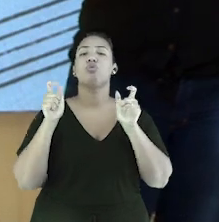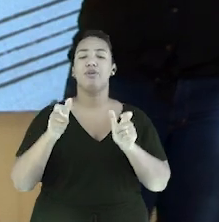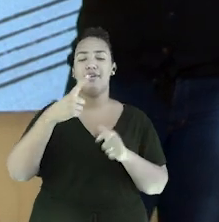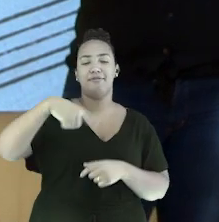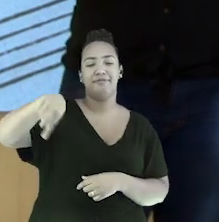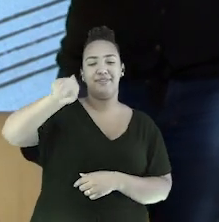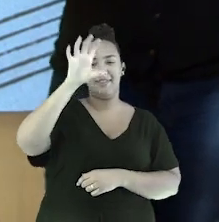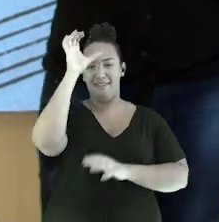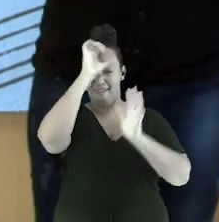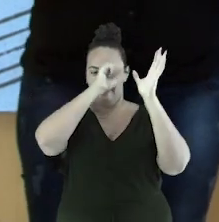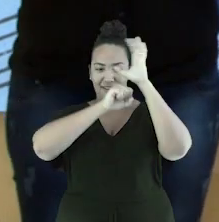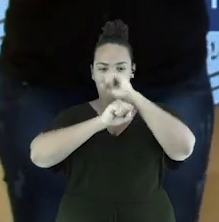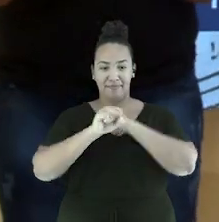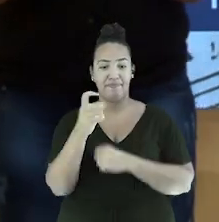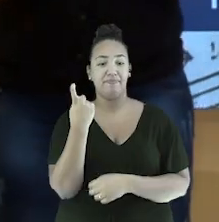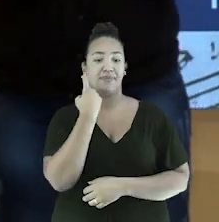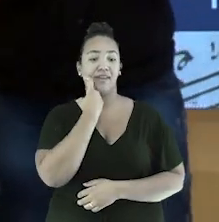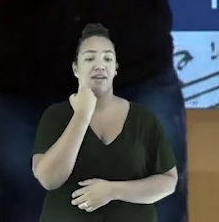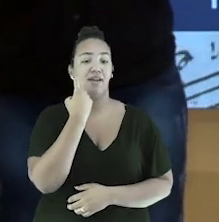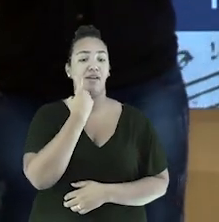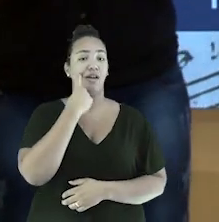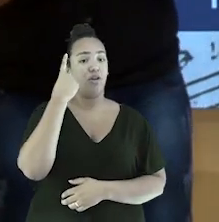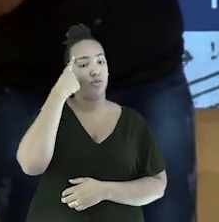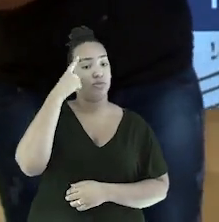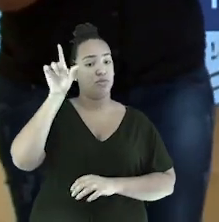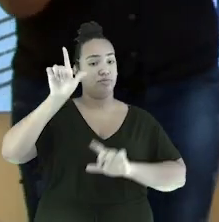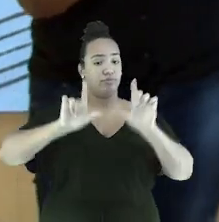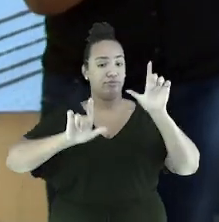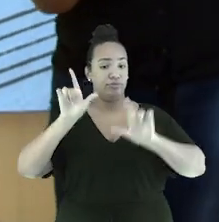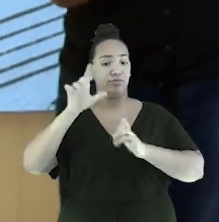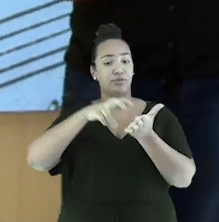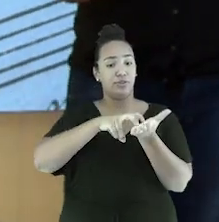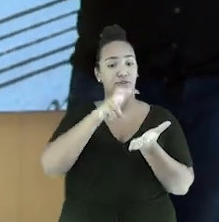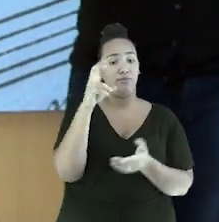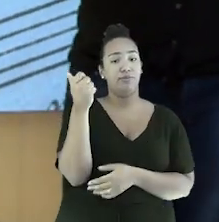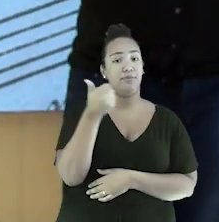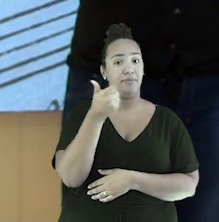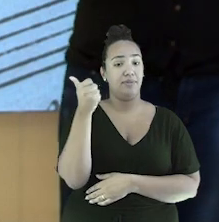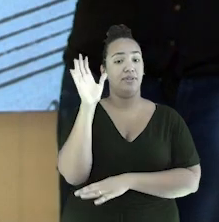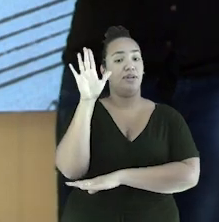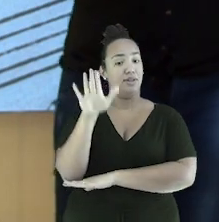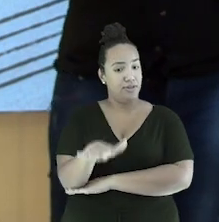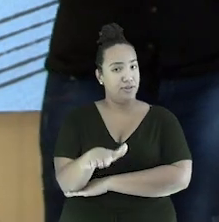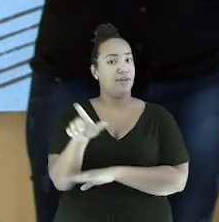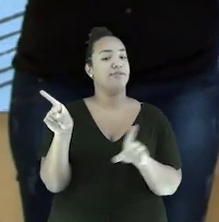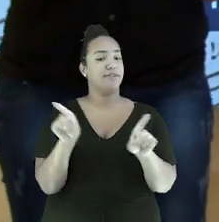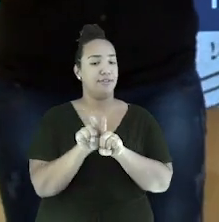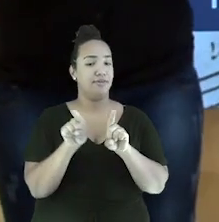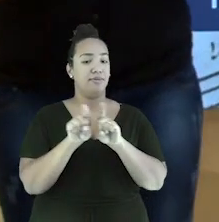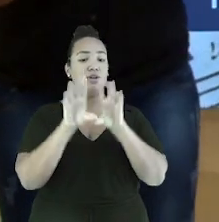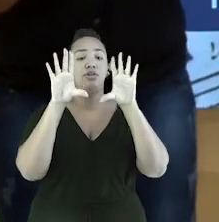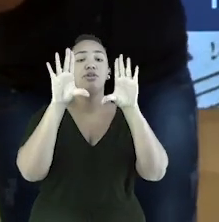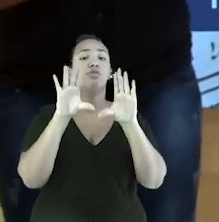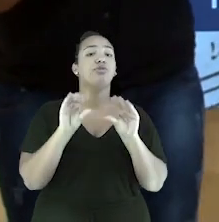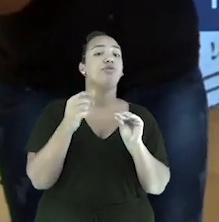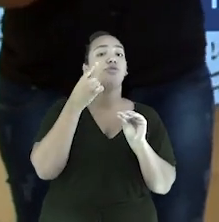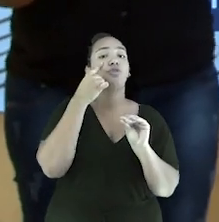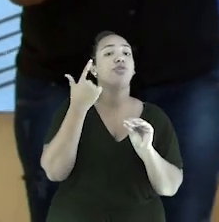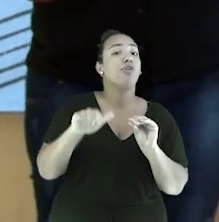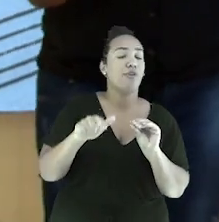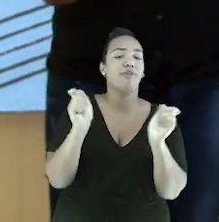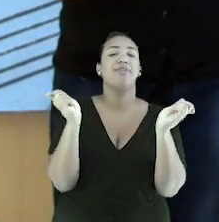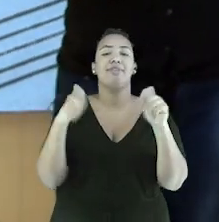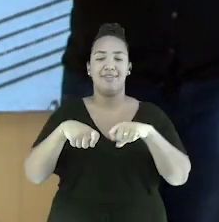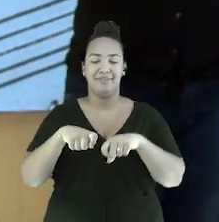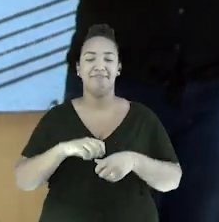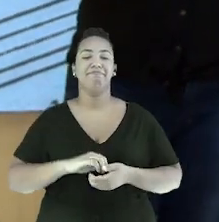onde você vai aprender. Sexta-feira é o dia que o programa vai ao ar. De manhã tem a primeira, de tarde também tá lá. E de noite quem não viu também